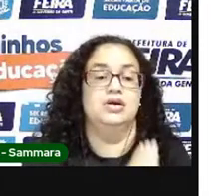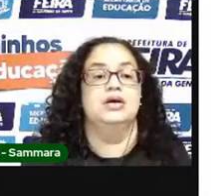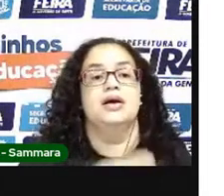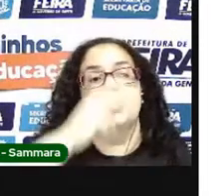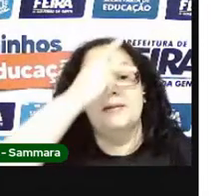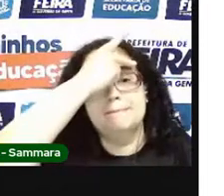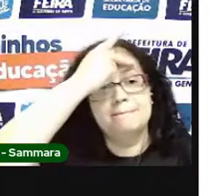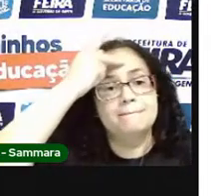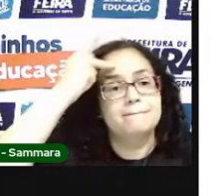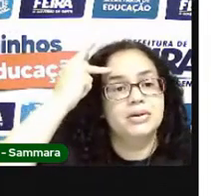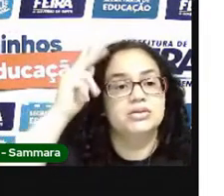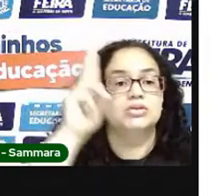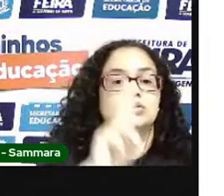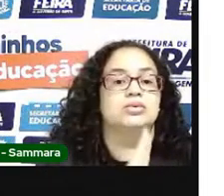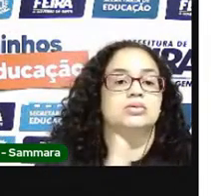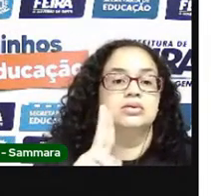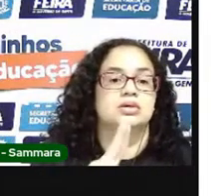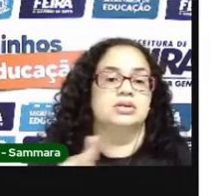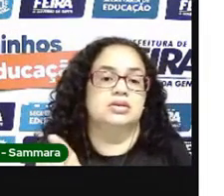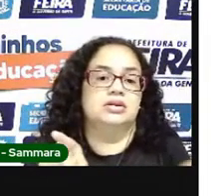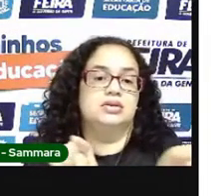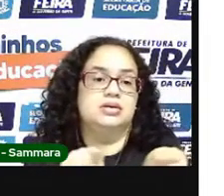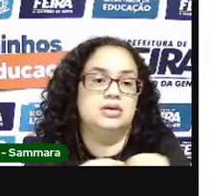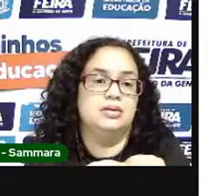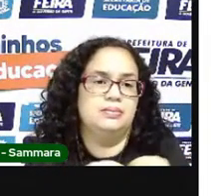pessoas utilizam também como